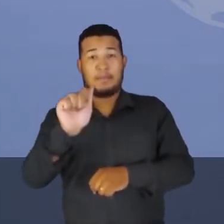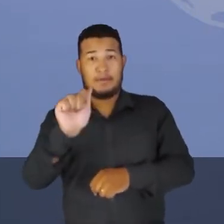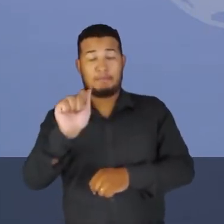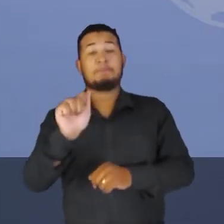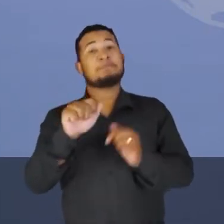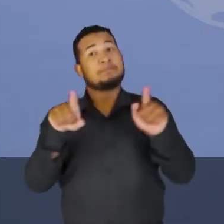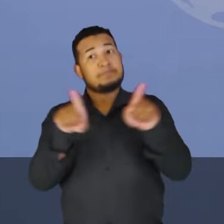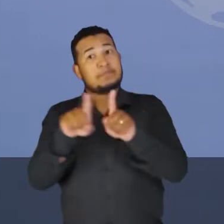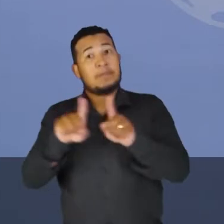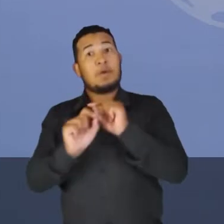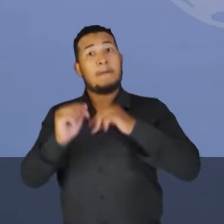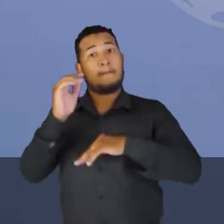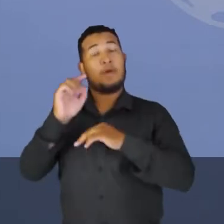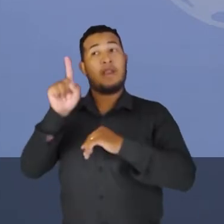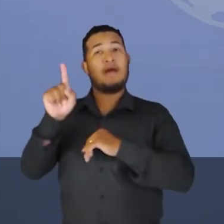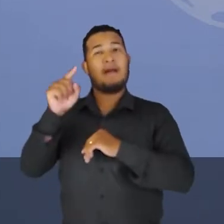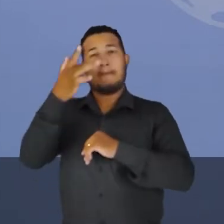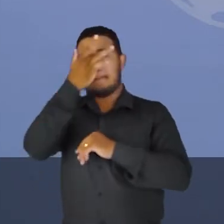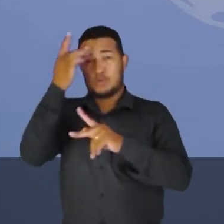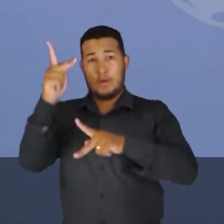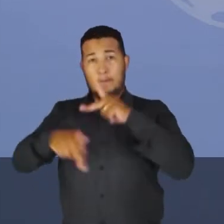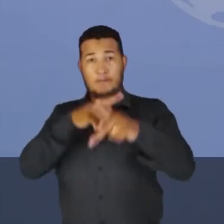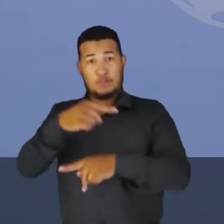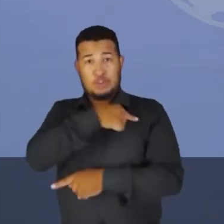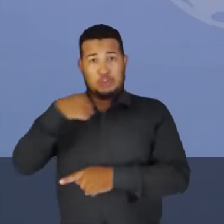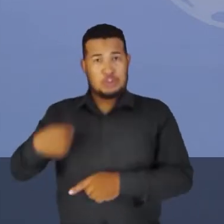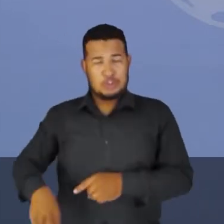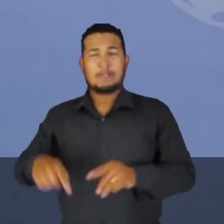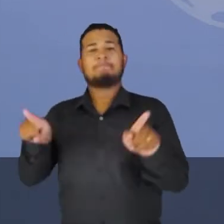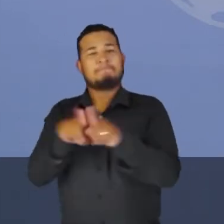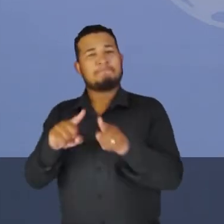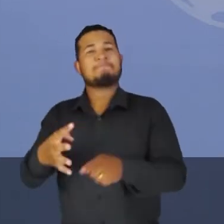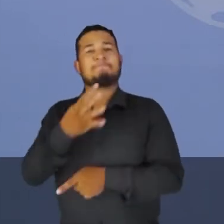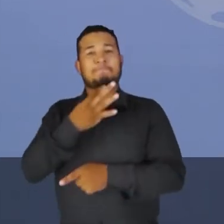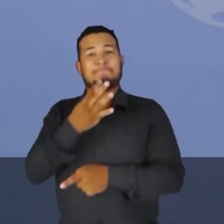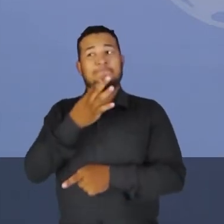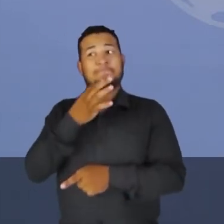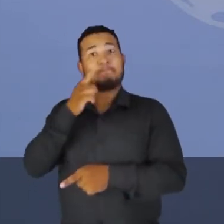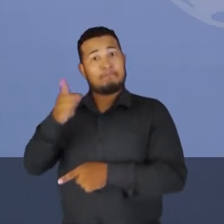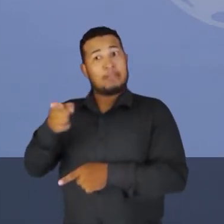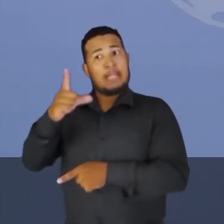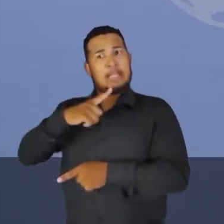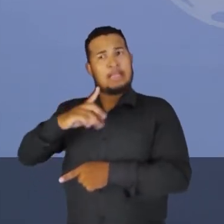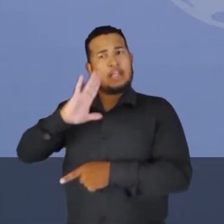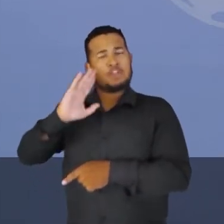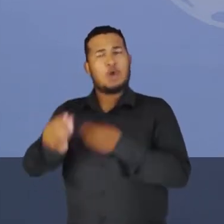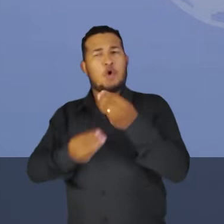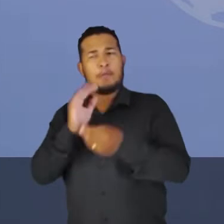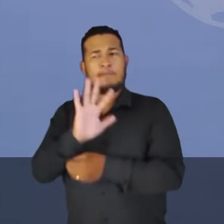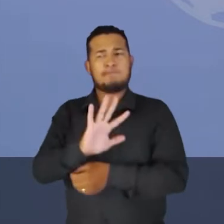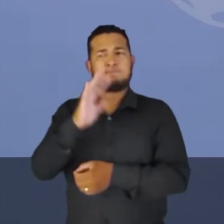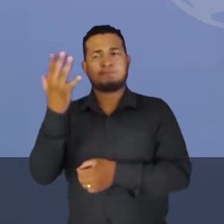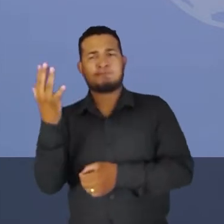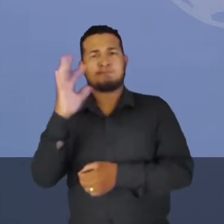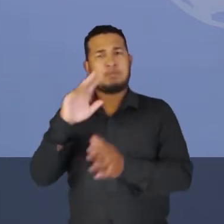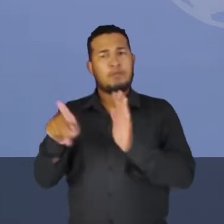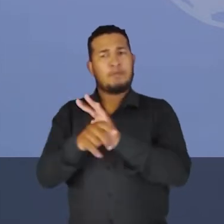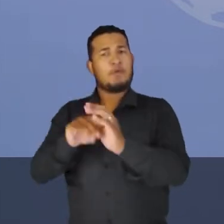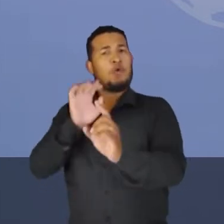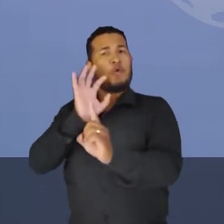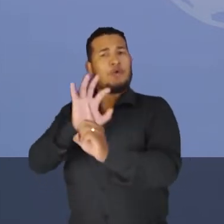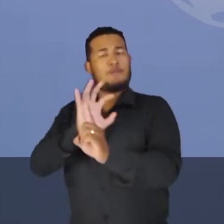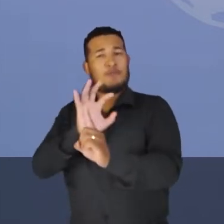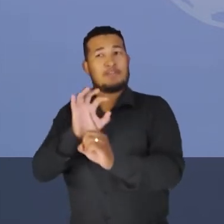de conhecimento dos chineses. E foi justamente eles que, com conhecimento dos efeitos desta rocha, vai